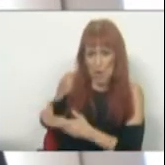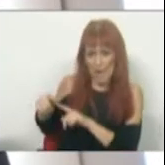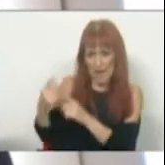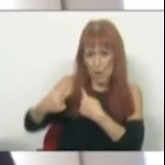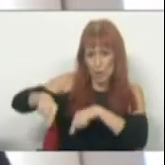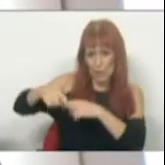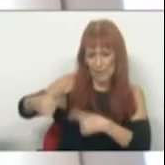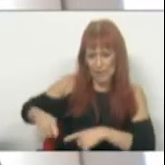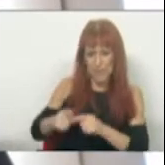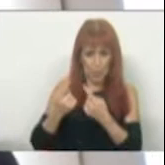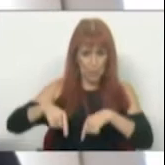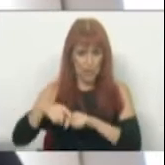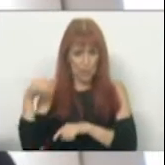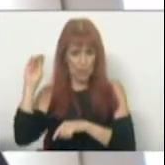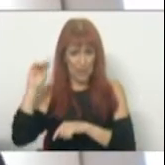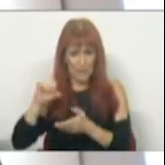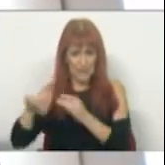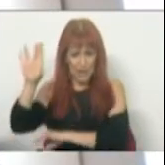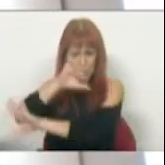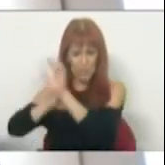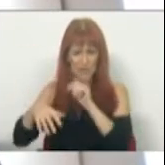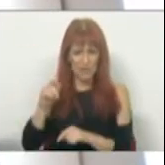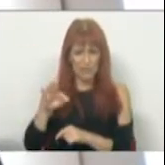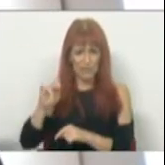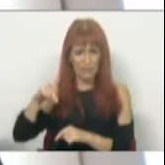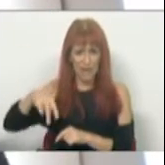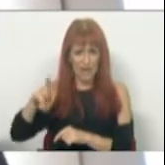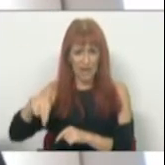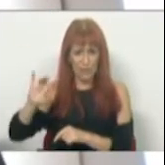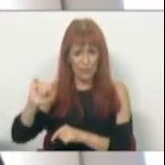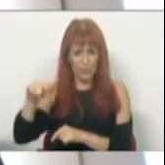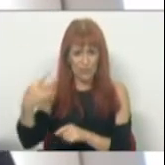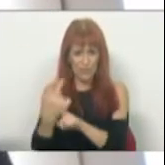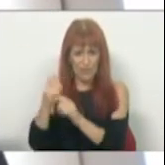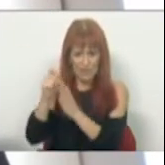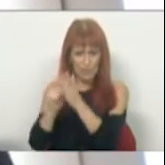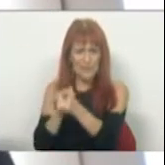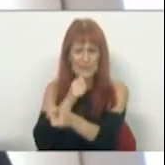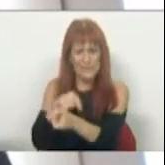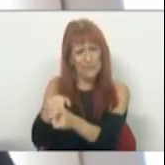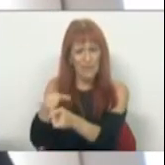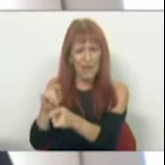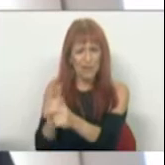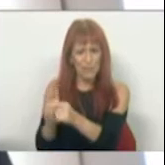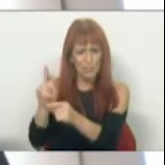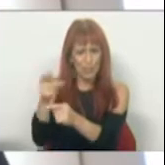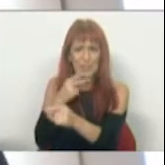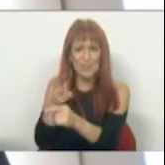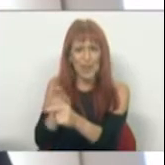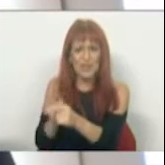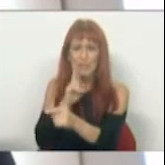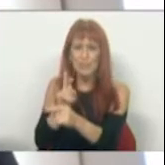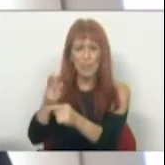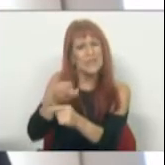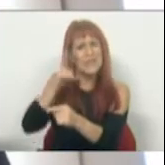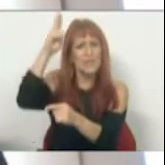reunião, na reunião do Banco Central Europeu em Frankfurt, que, segundo vários indicadores, vai decidir uma subida das taxas de juros diretoras